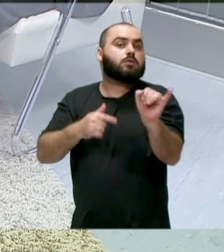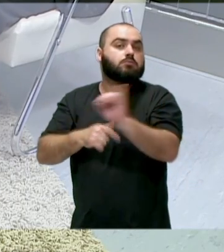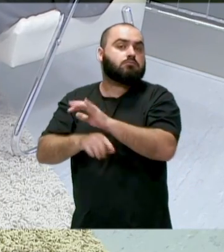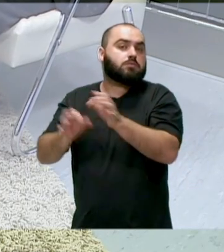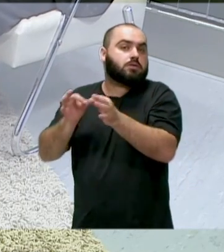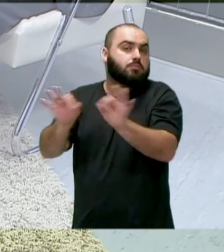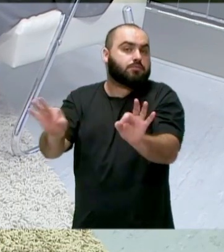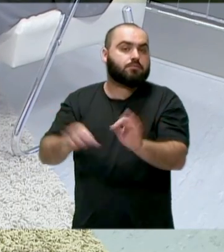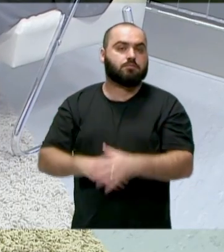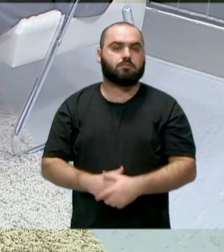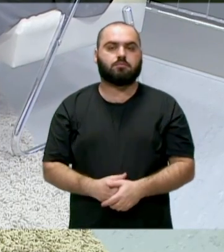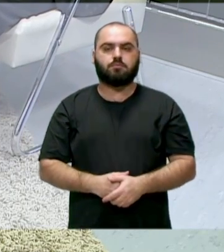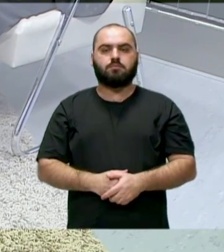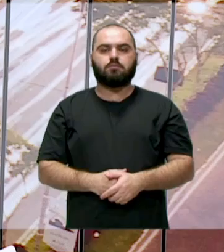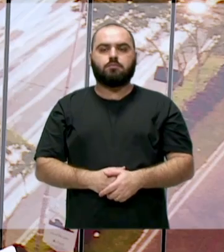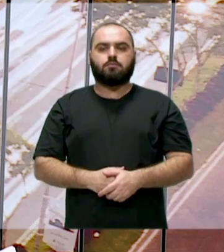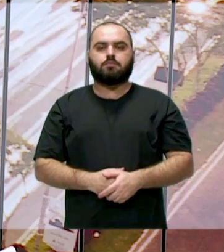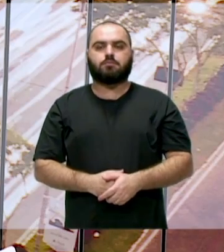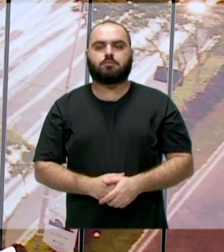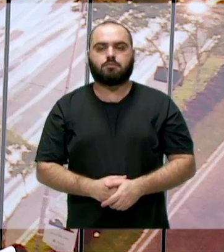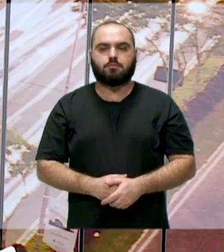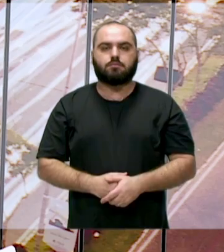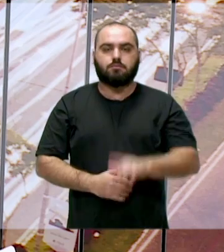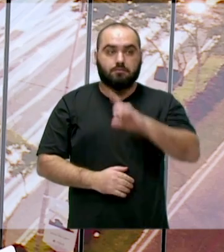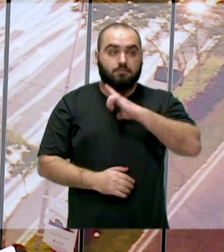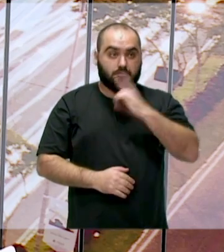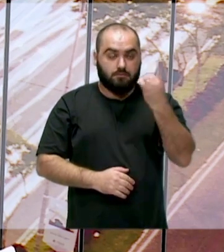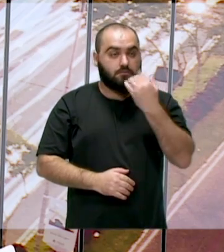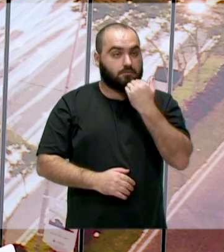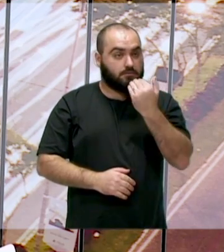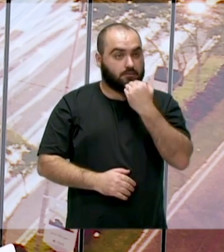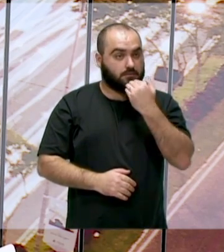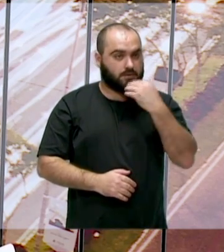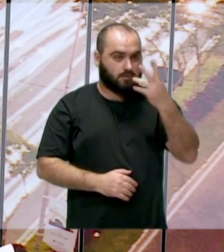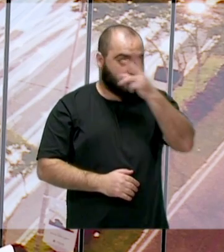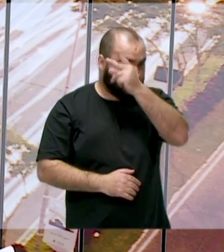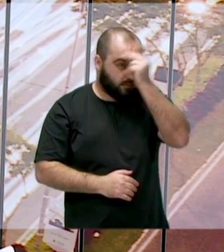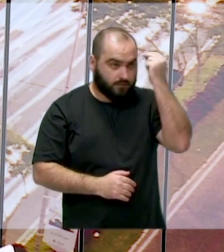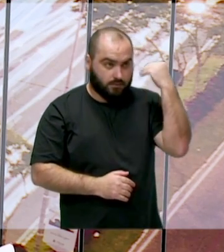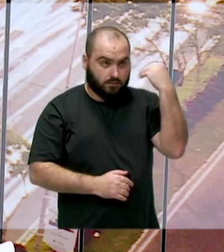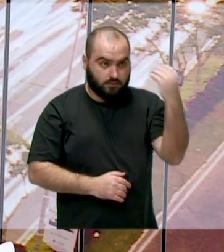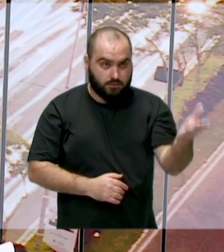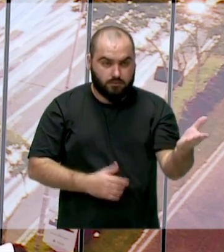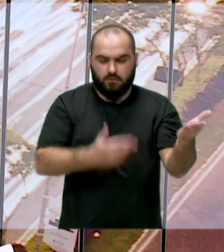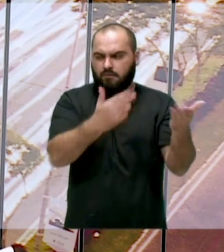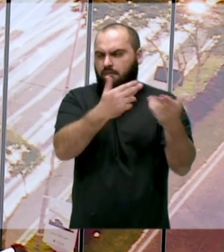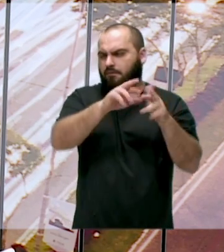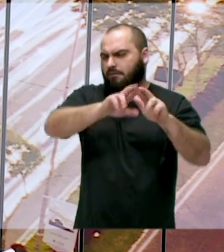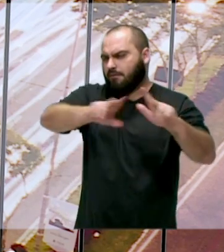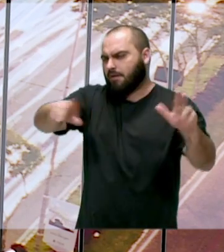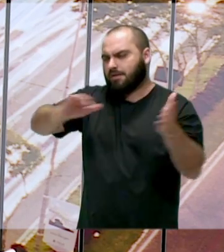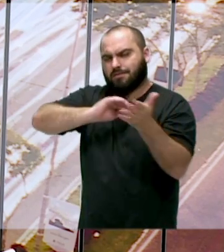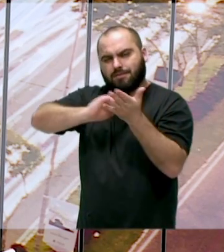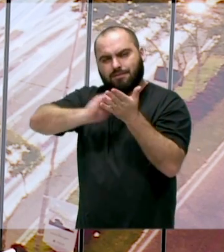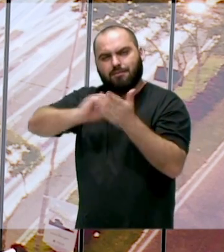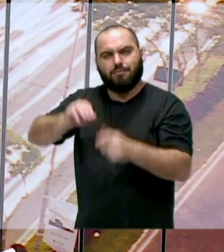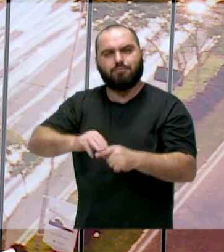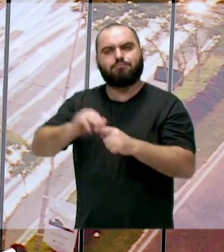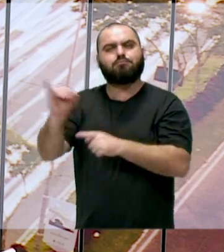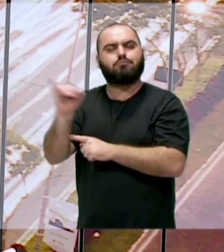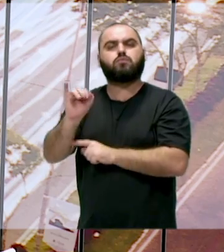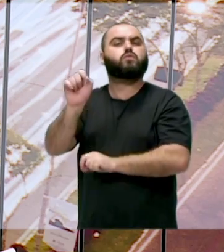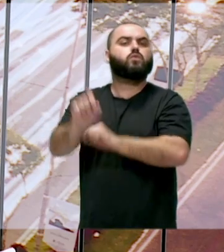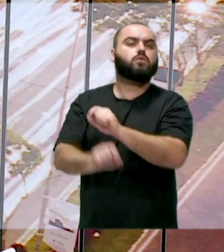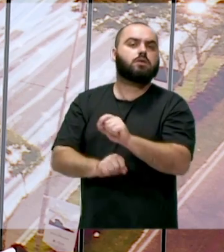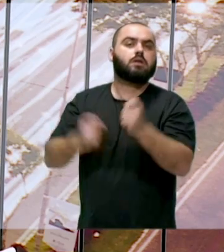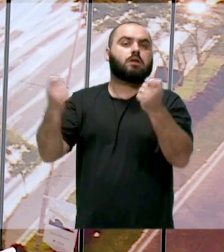Vereador, o senhor tem uma indicação também ao prefeito e a diversos setores do município de Itajaí que trata